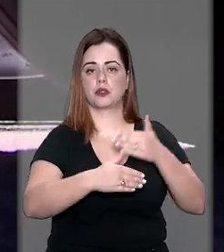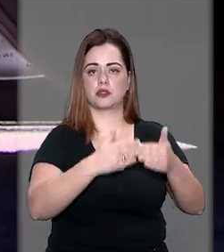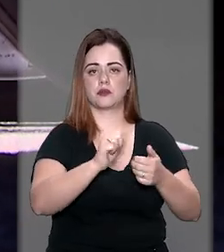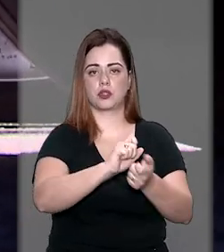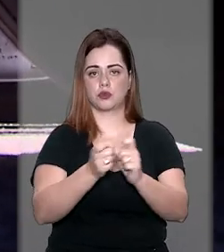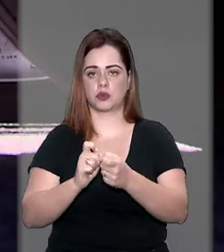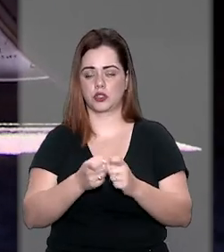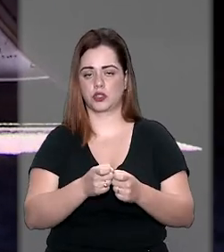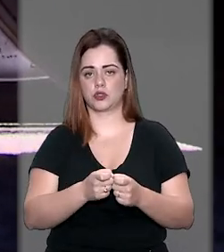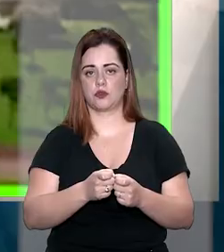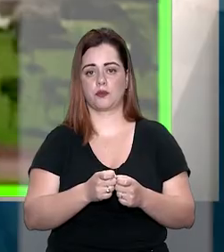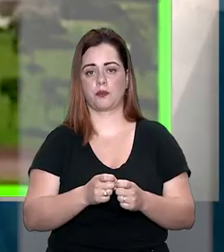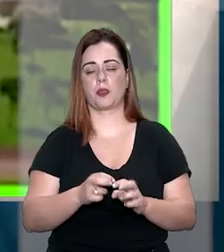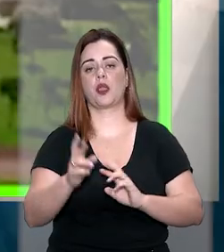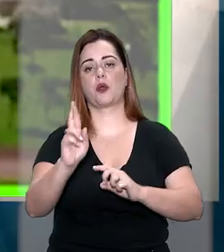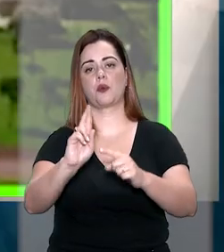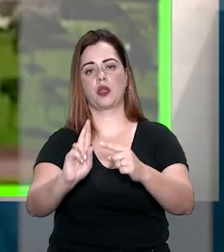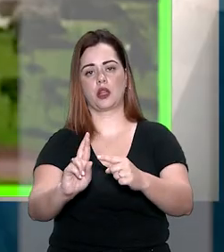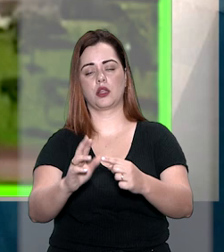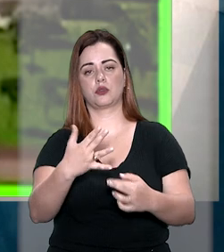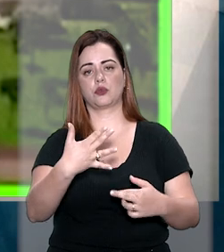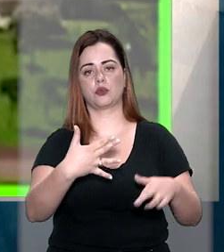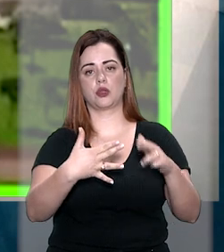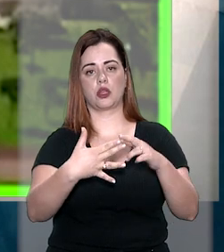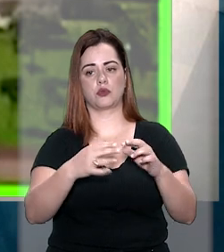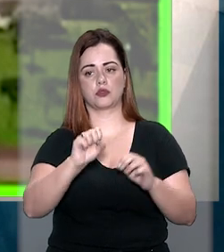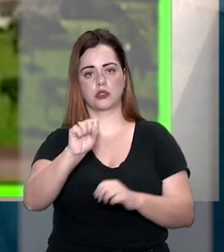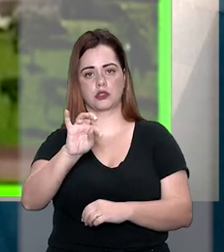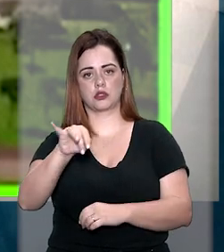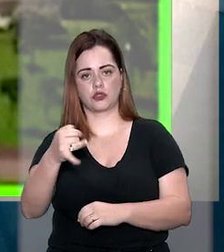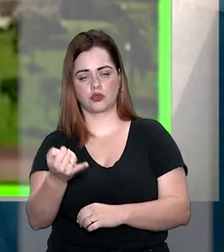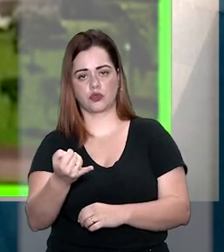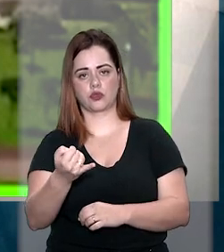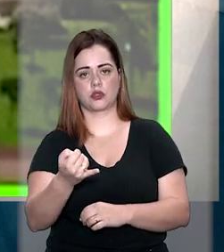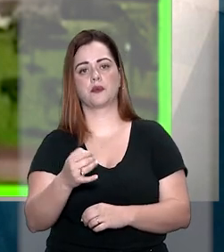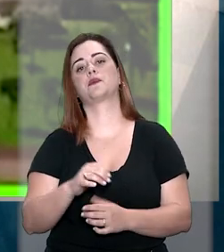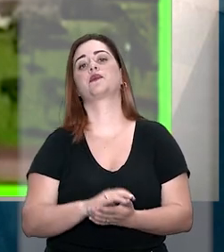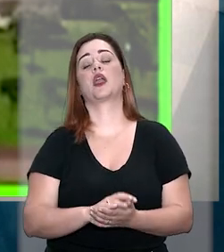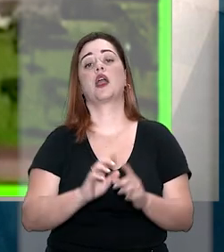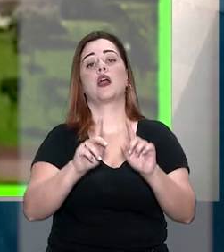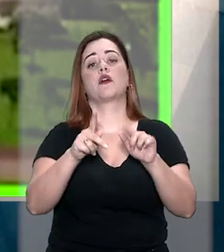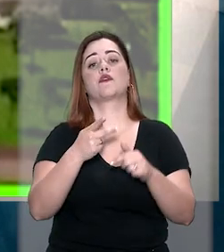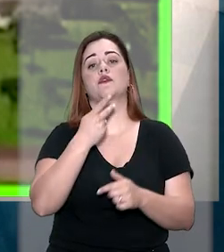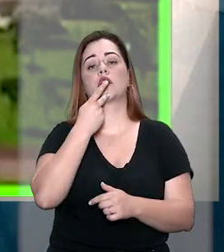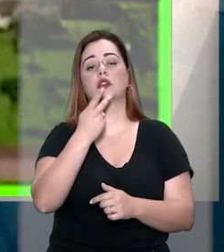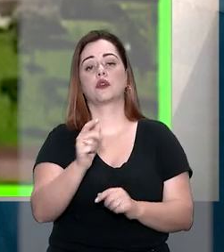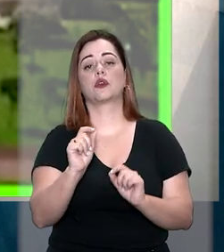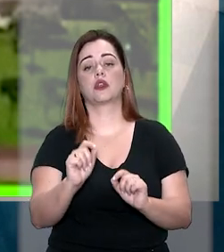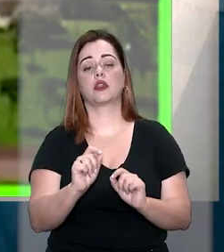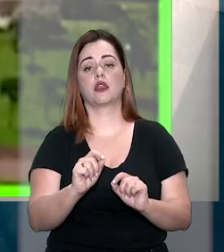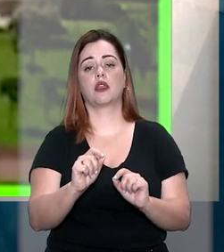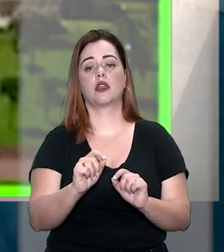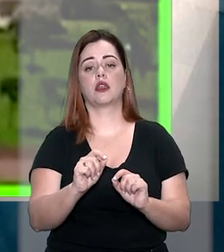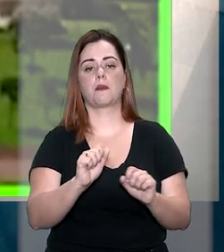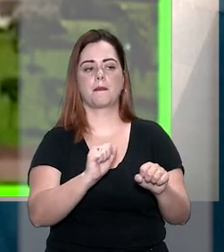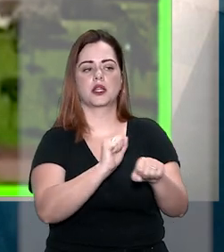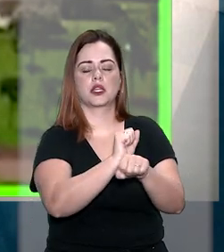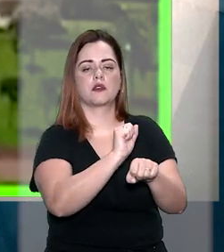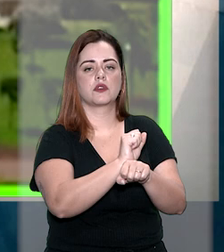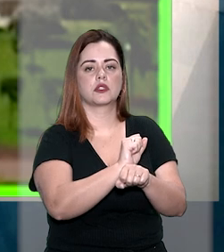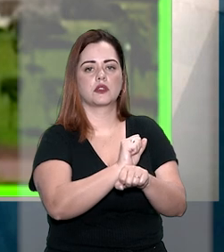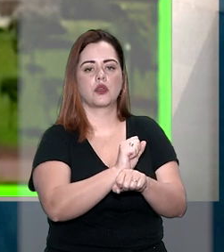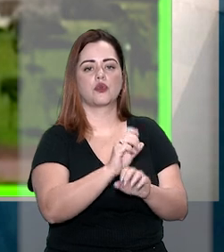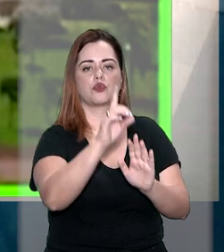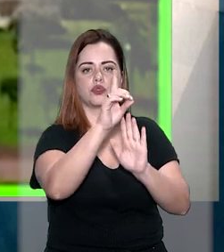procedimento administrativo. O relator do recurso no STJ, ministro Francisco Falcão, destacou que, se tratando de intervenção,